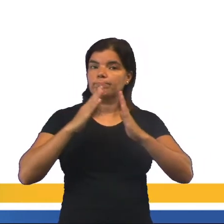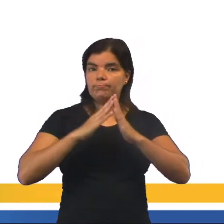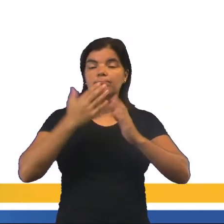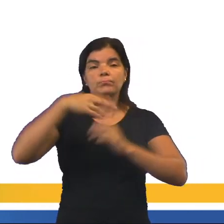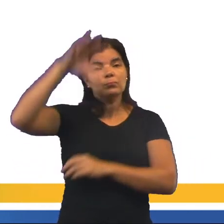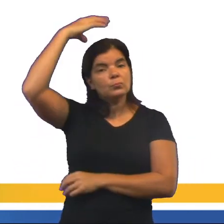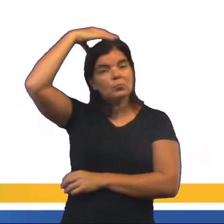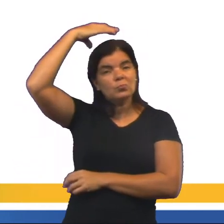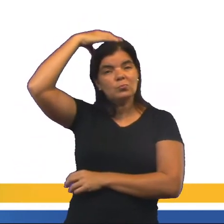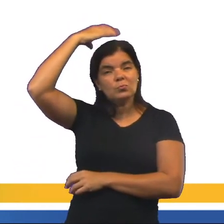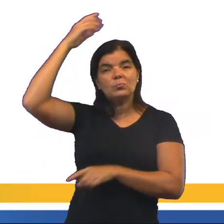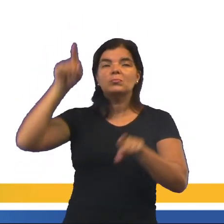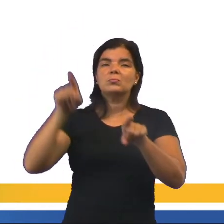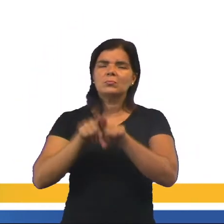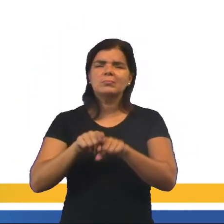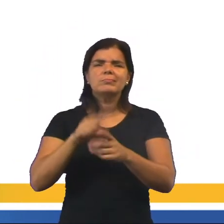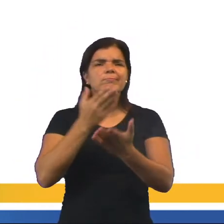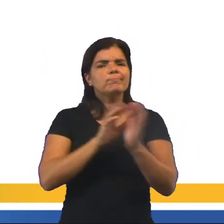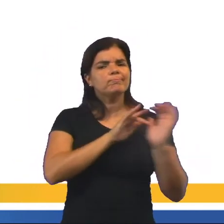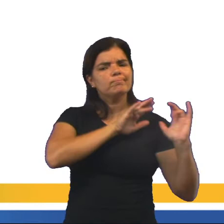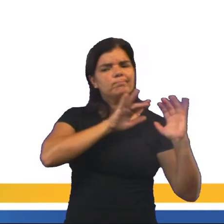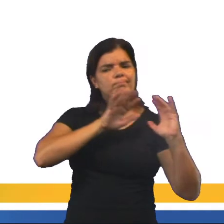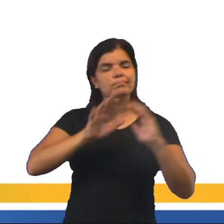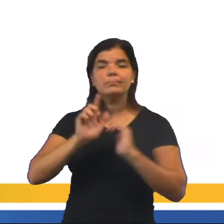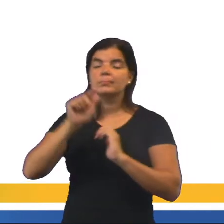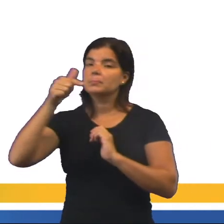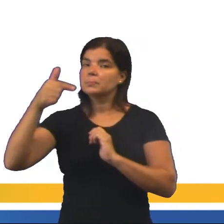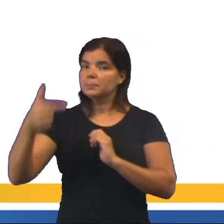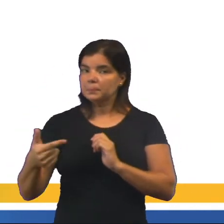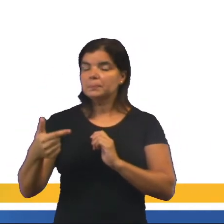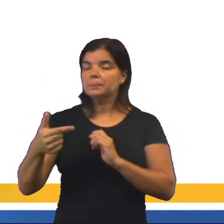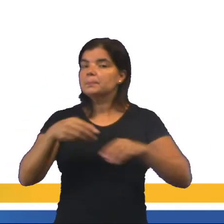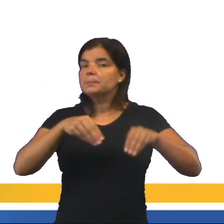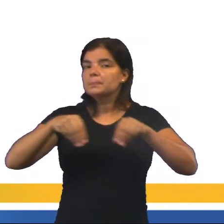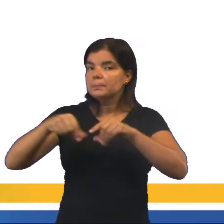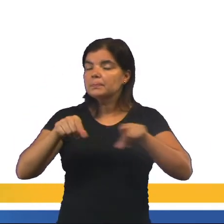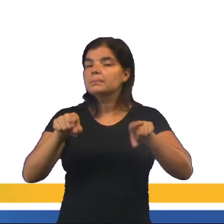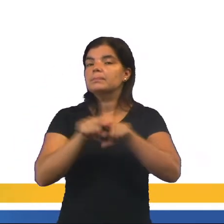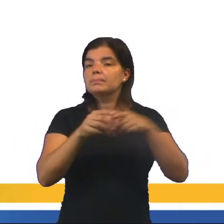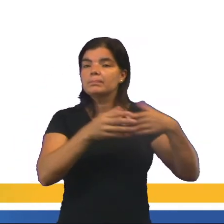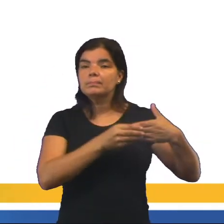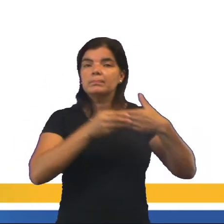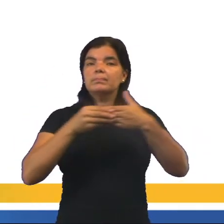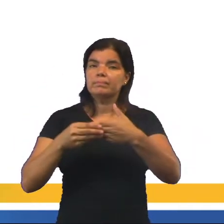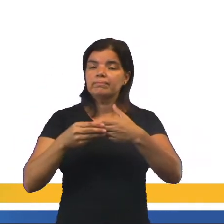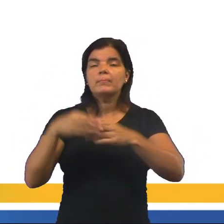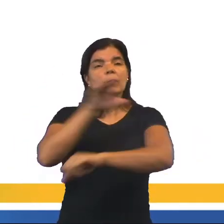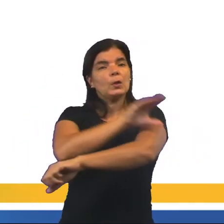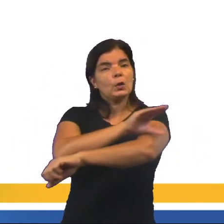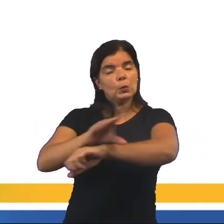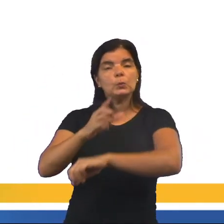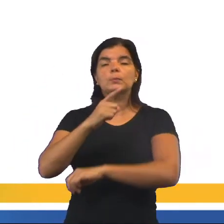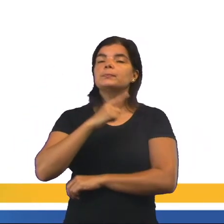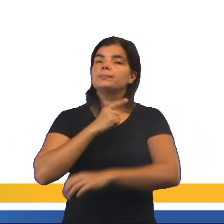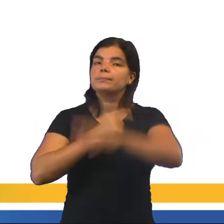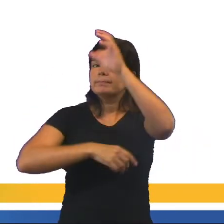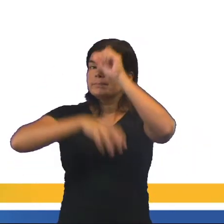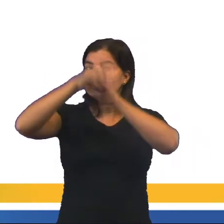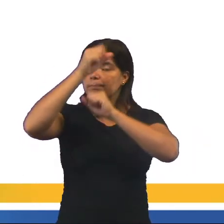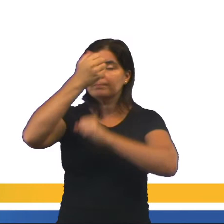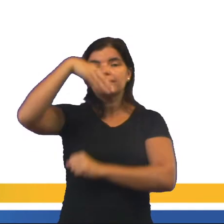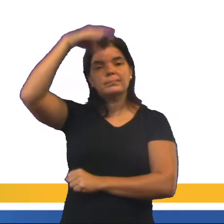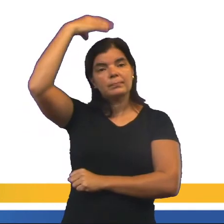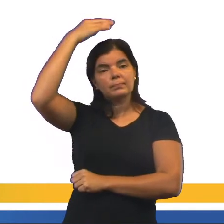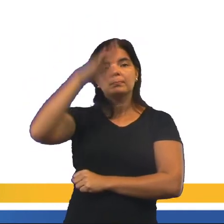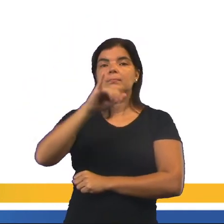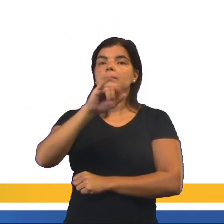Império Bizantino acabavam migrando para outras regiões e levando aquela cultura que eles haviam aprendido no